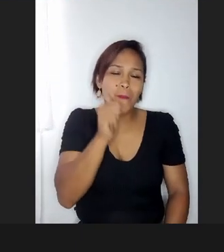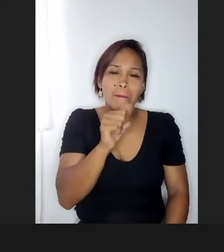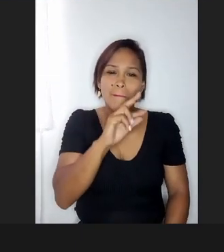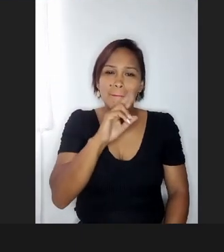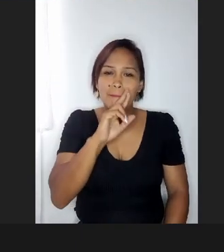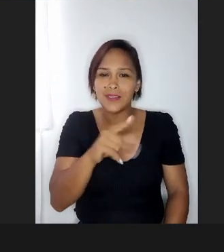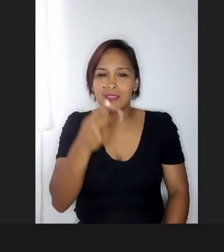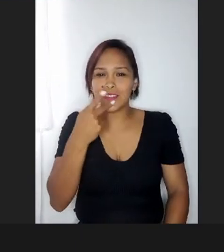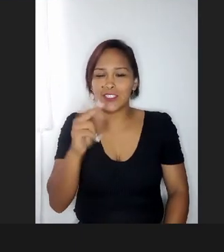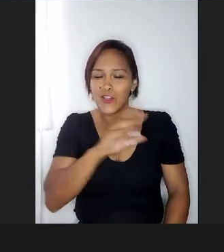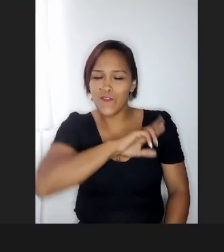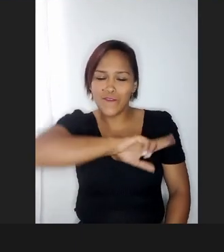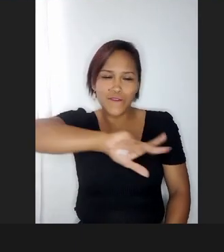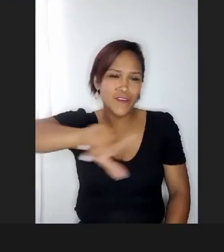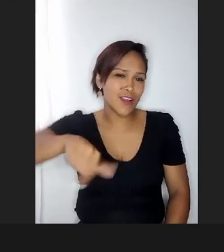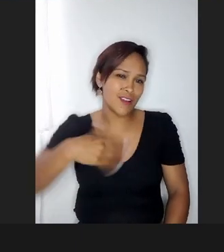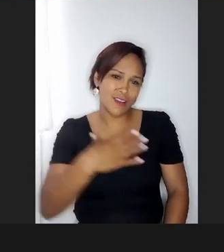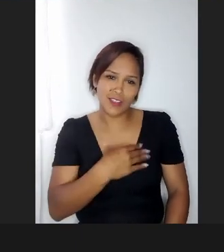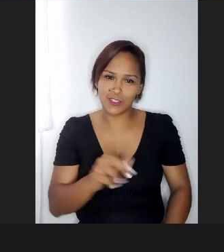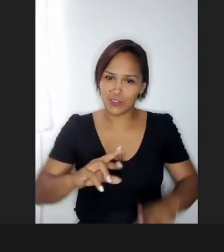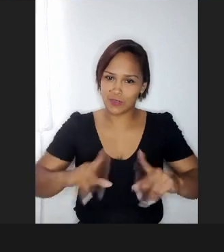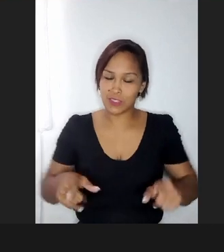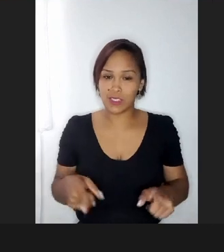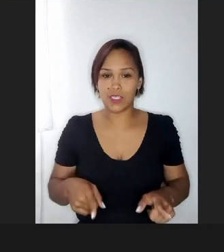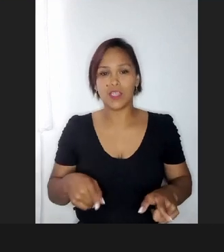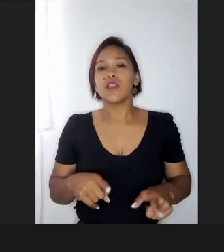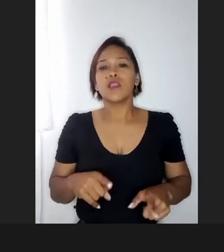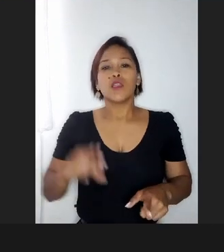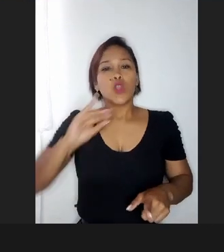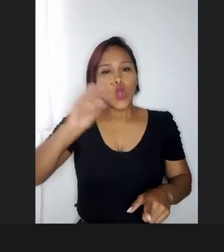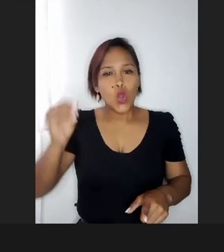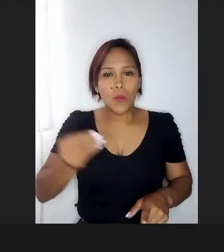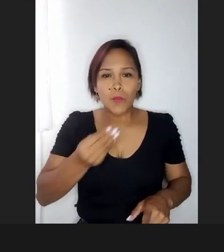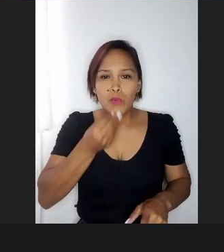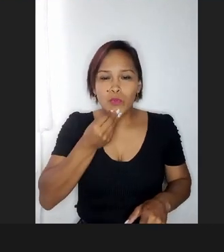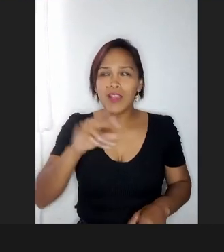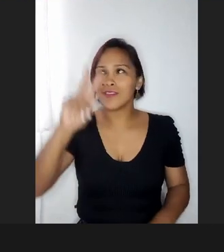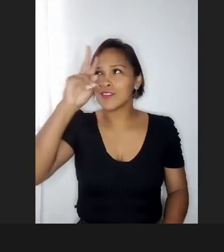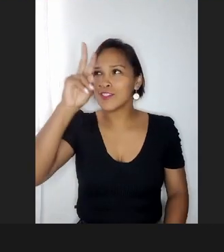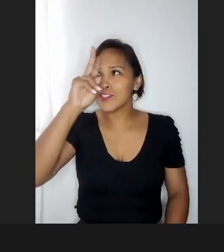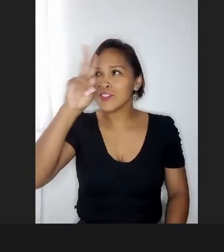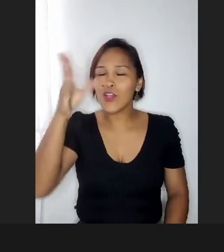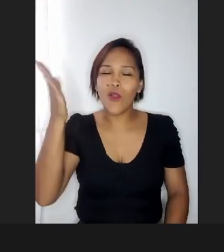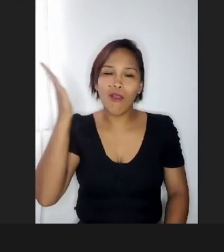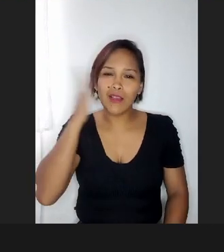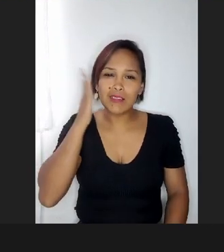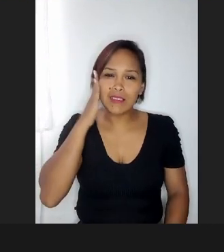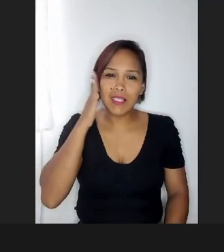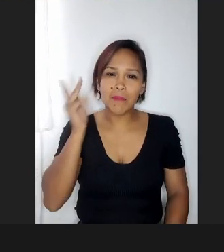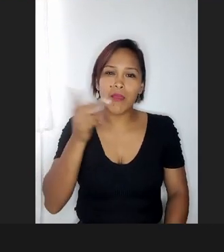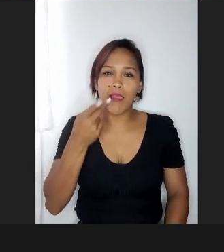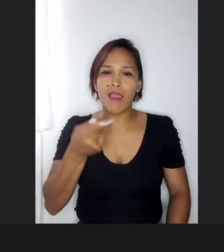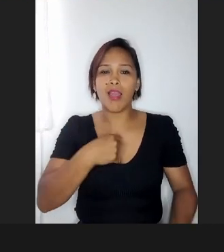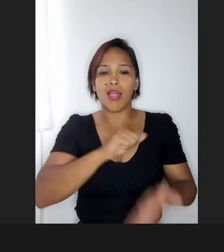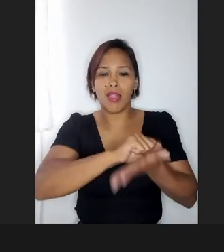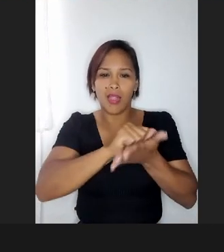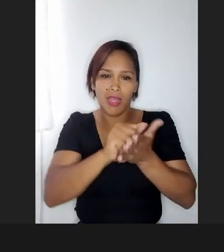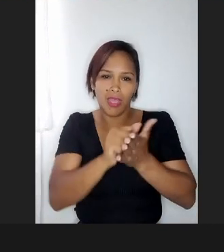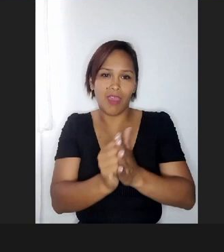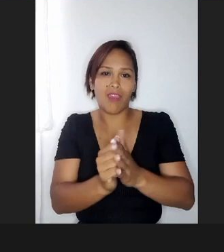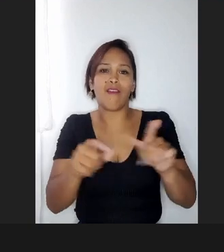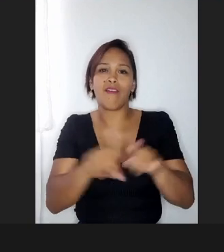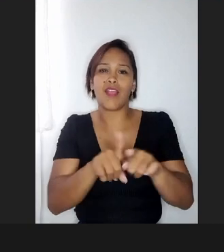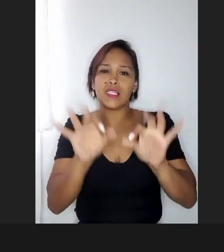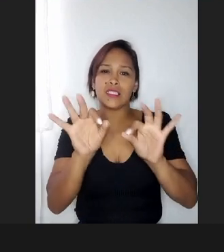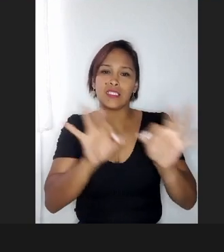diversos, oportunidade de conhecer a história, de poder levar também a minha história e